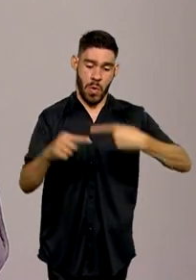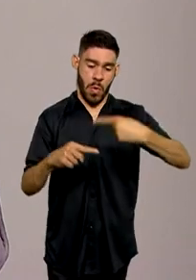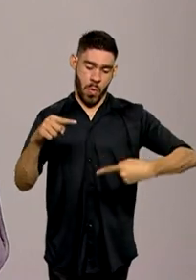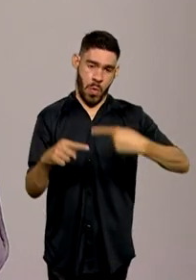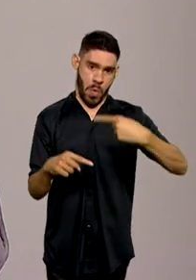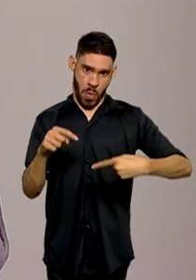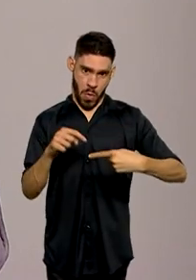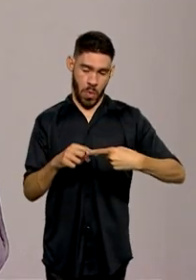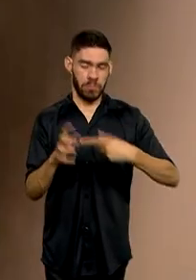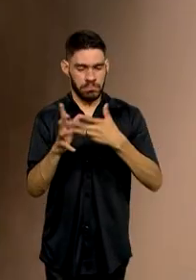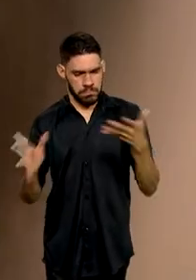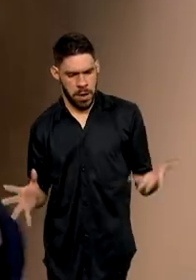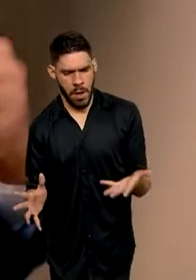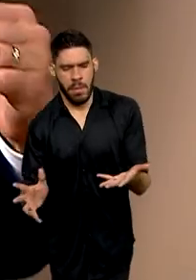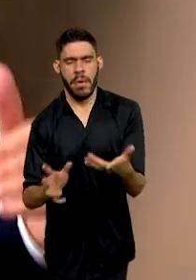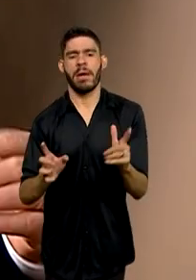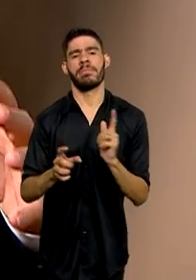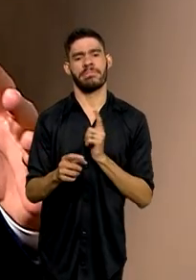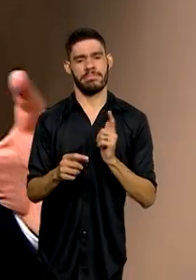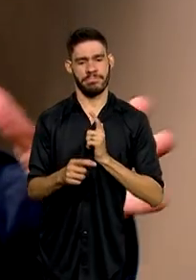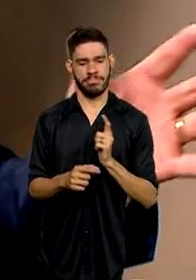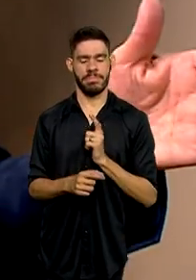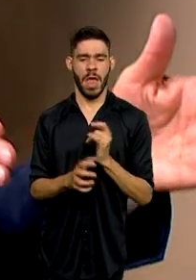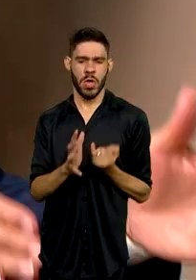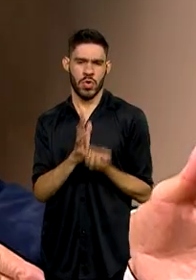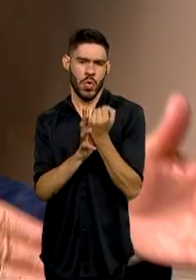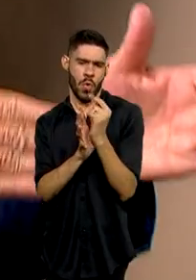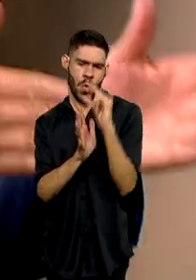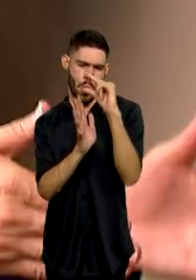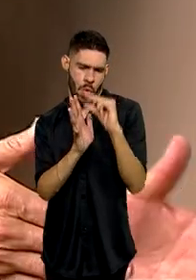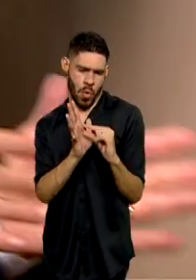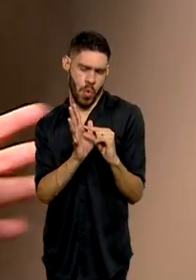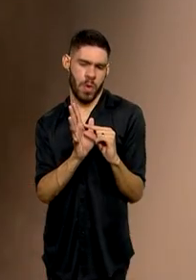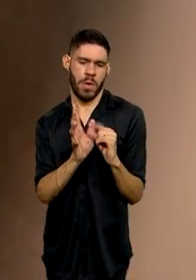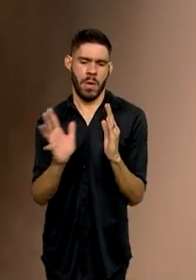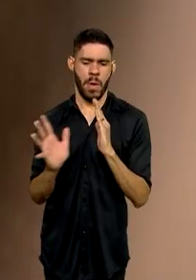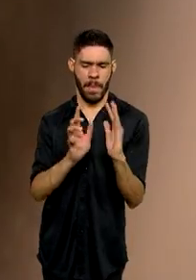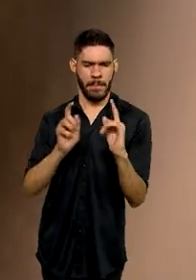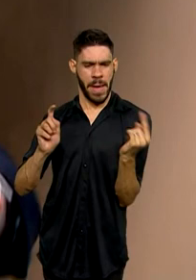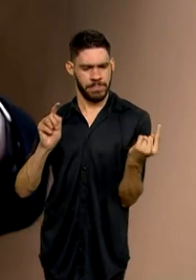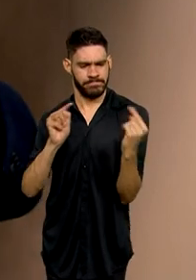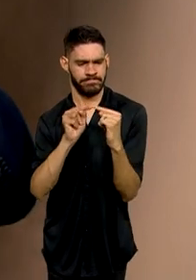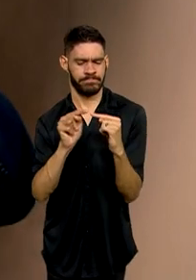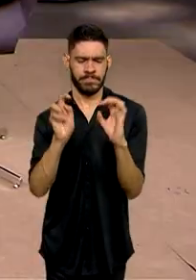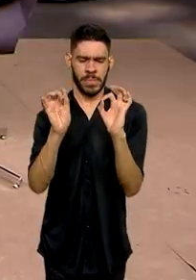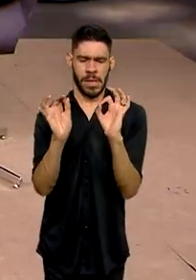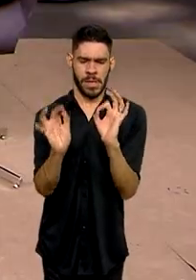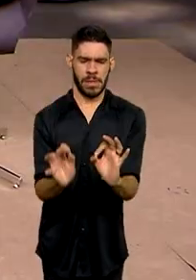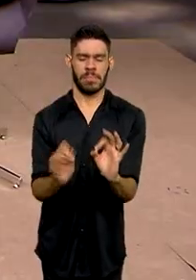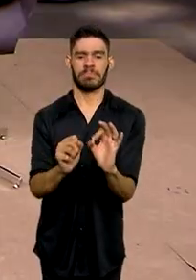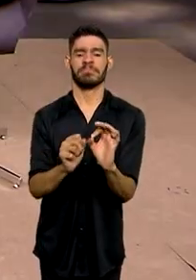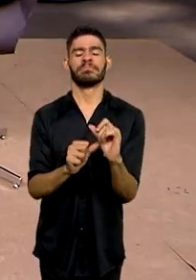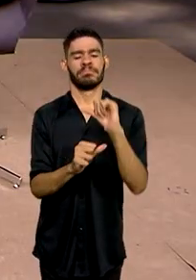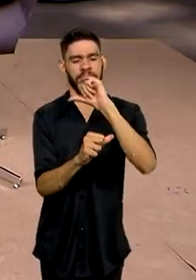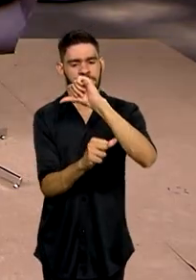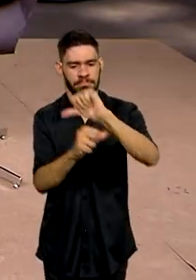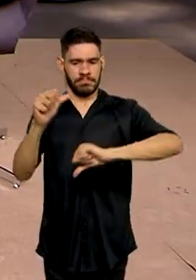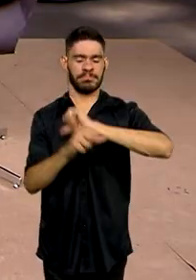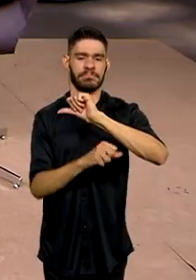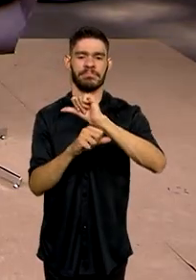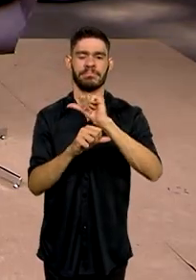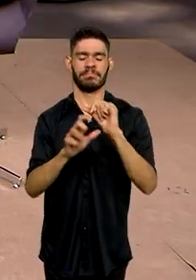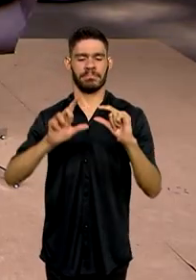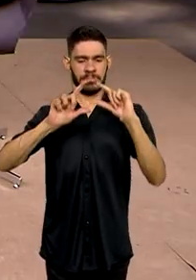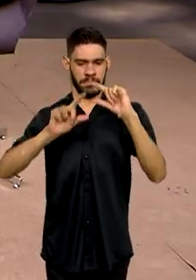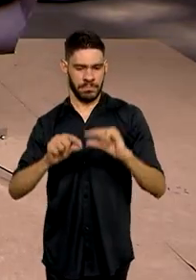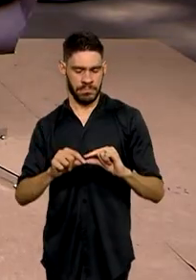estimulada, incentivada, com juros baixos, com prazos adequados, para impactar, baixando,